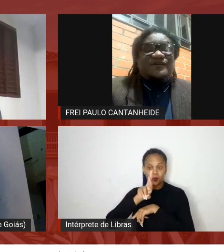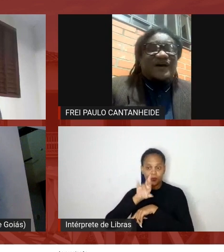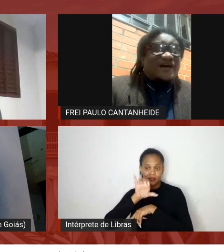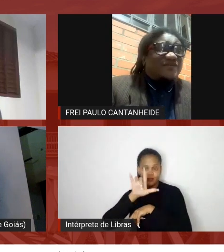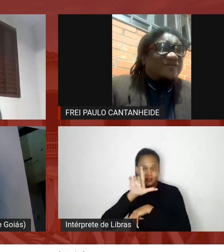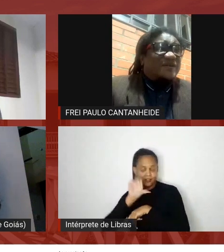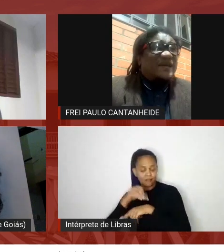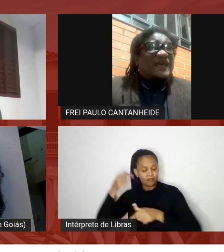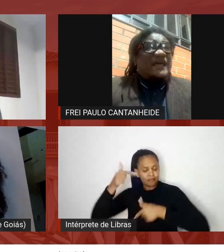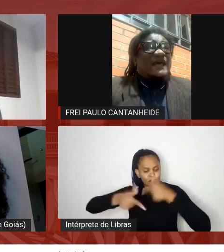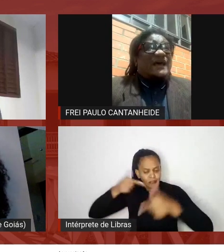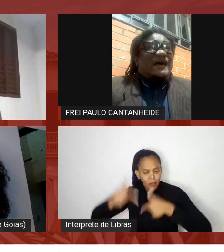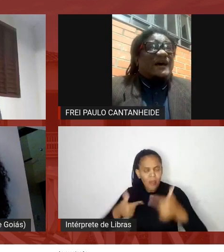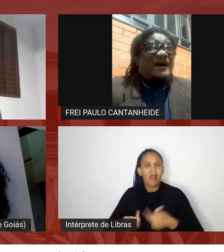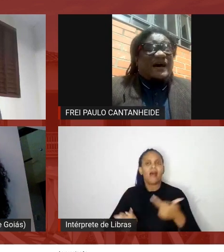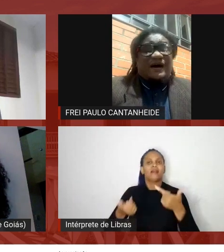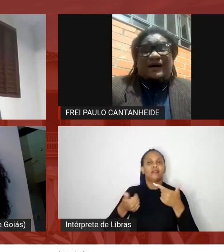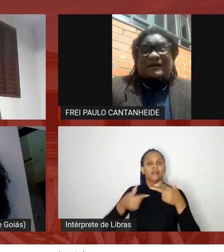visibilidade